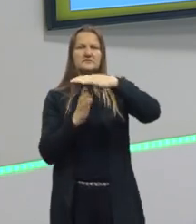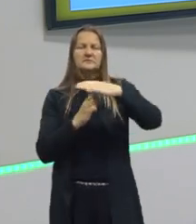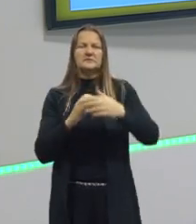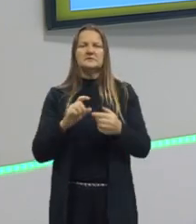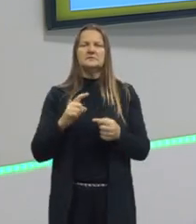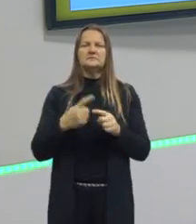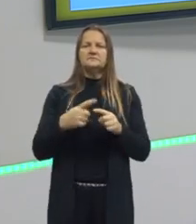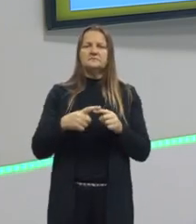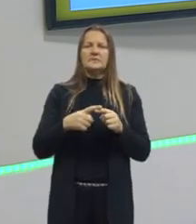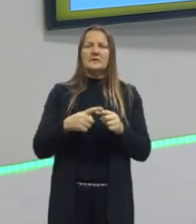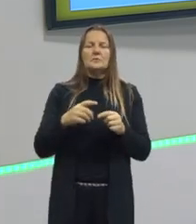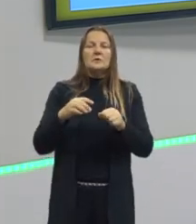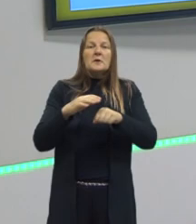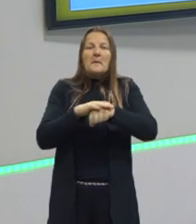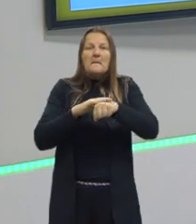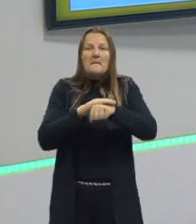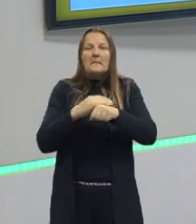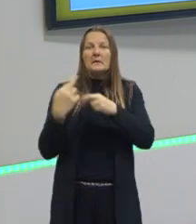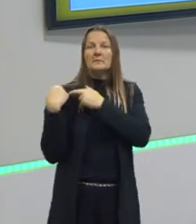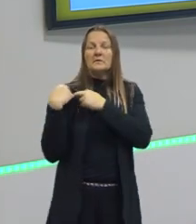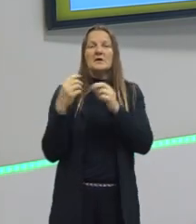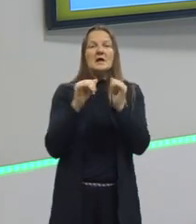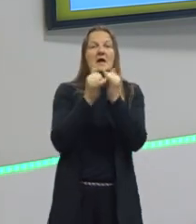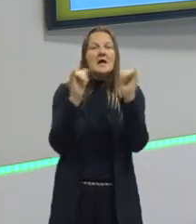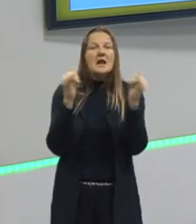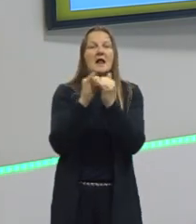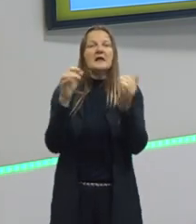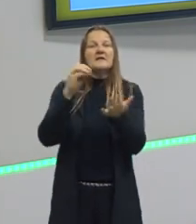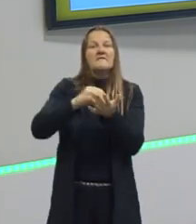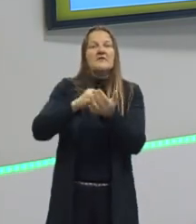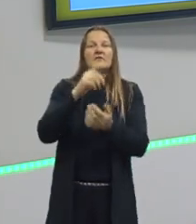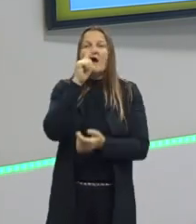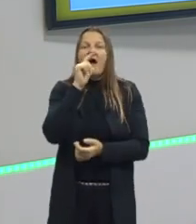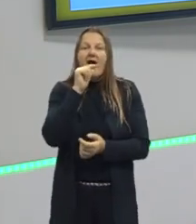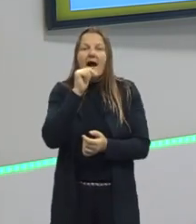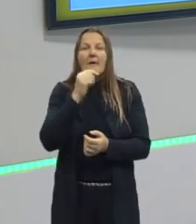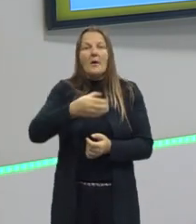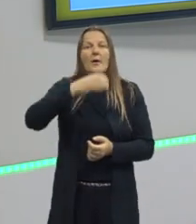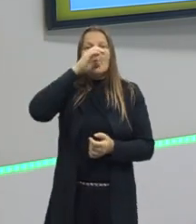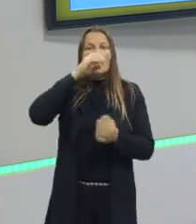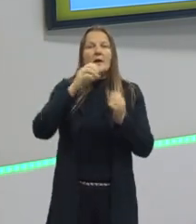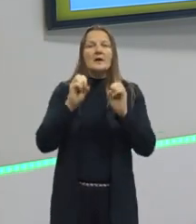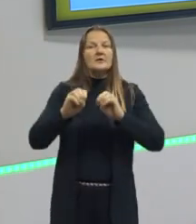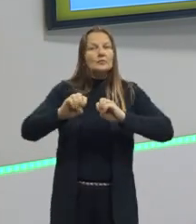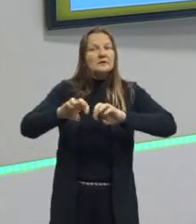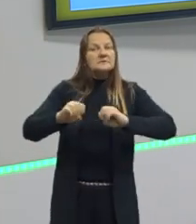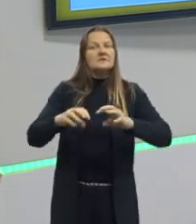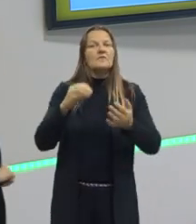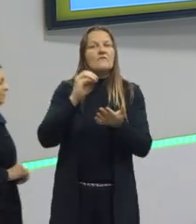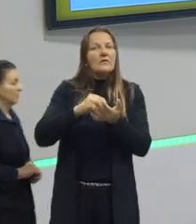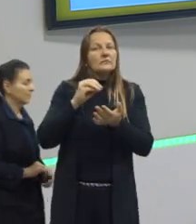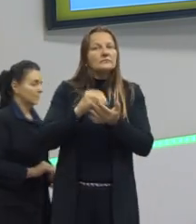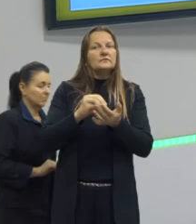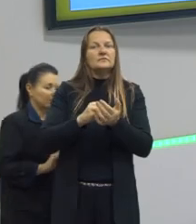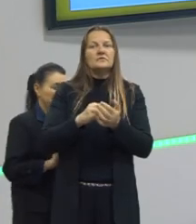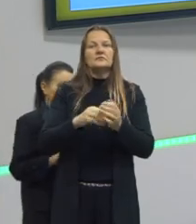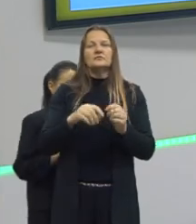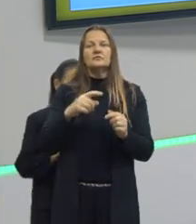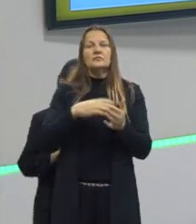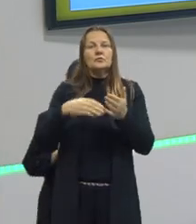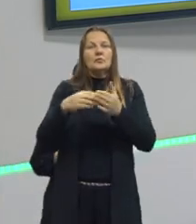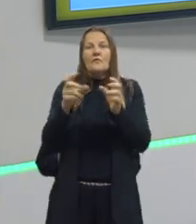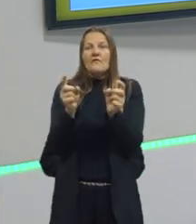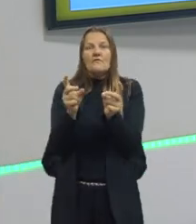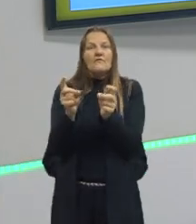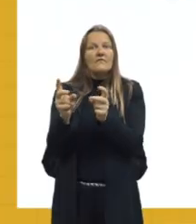deixando aí os serviços básicos, como eletricidade, água potável, educação, uma coisa muito, muito forte